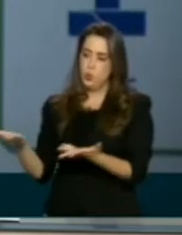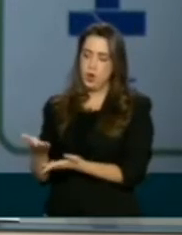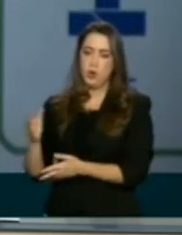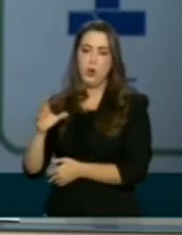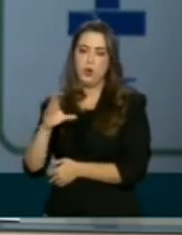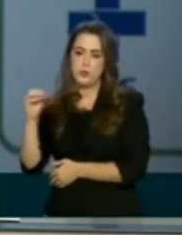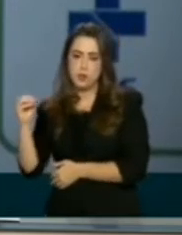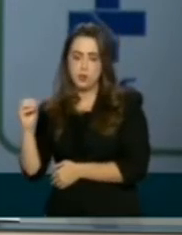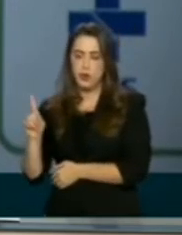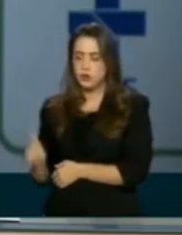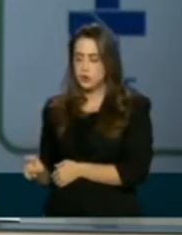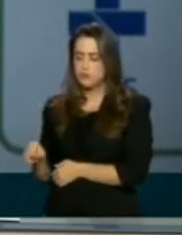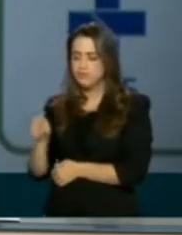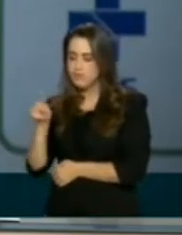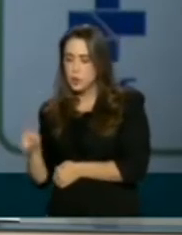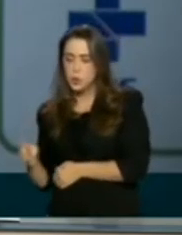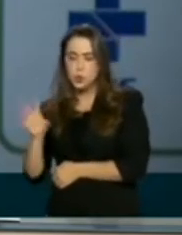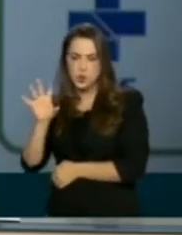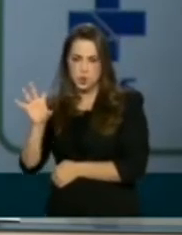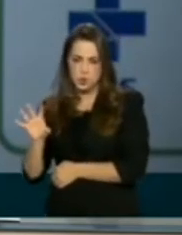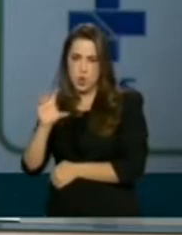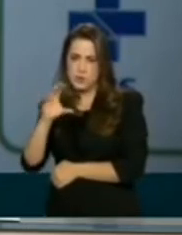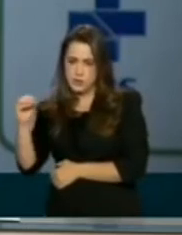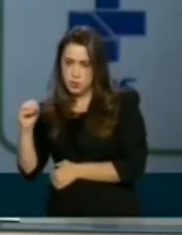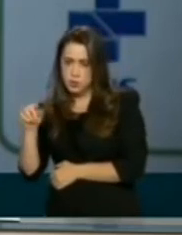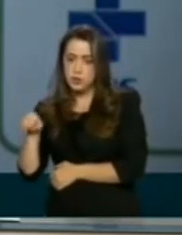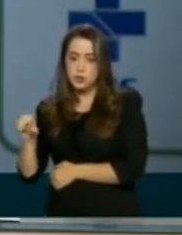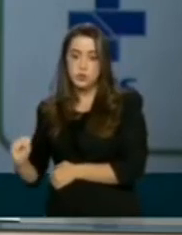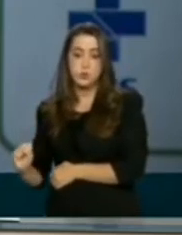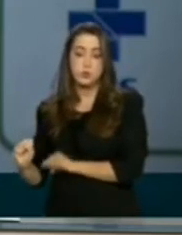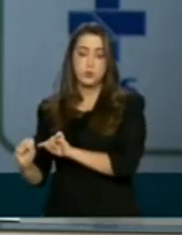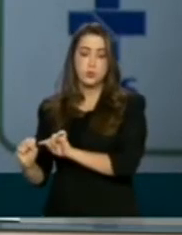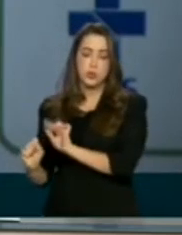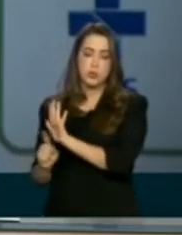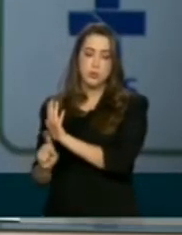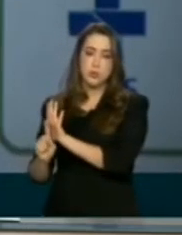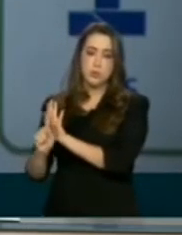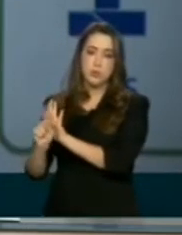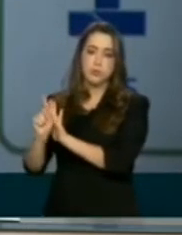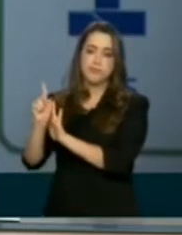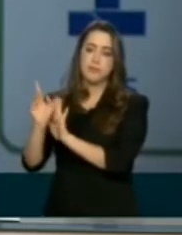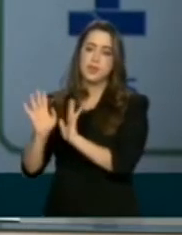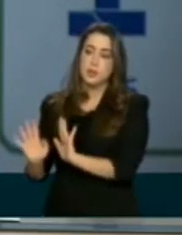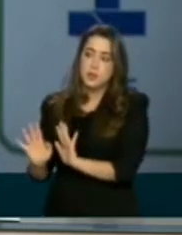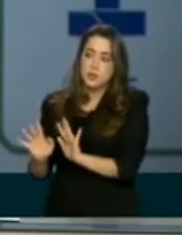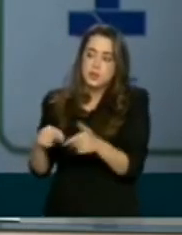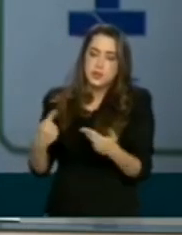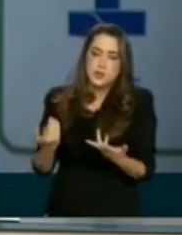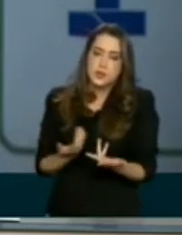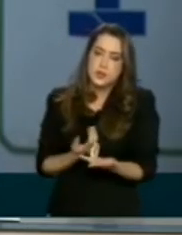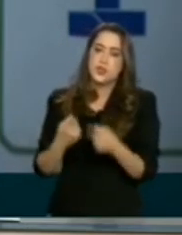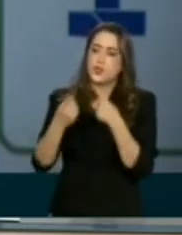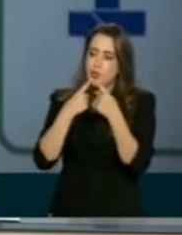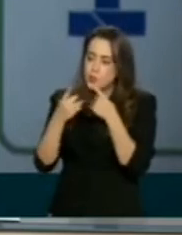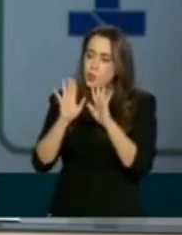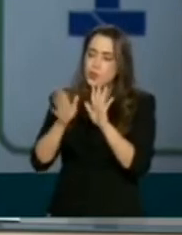sul e centro-oeste, é que tem mostrado um número crescente. E isso tem claramente, está, como já discutido